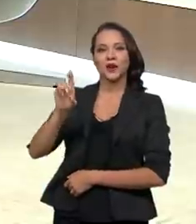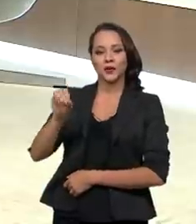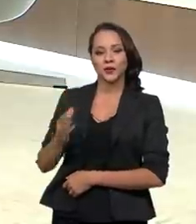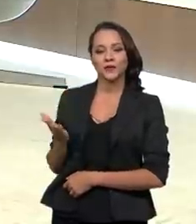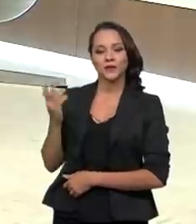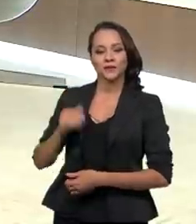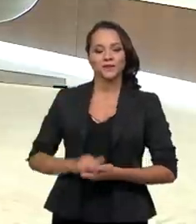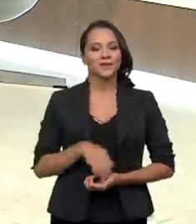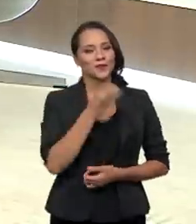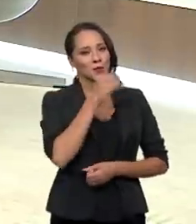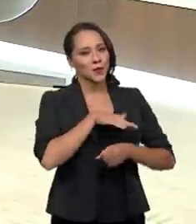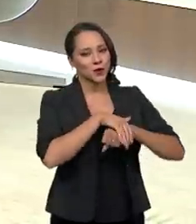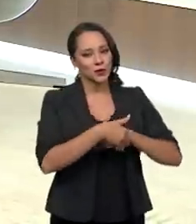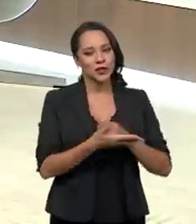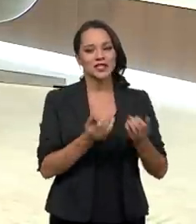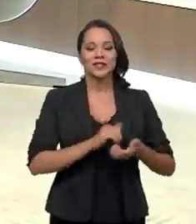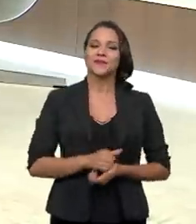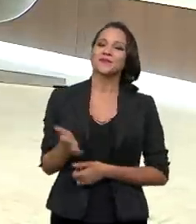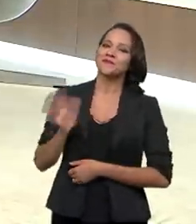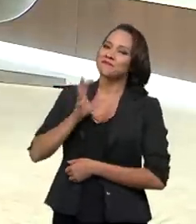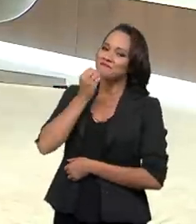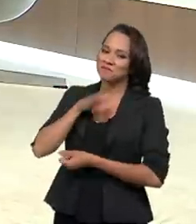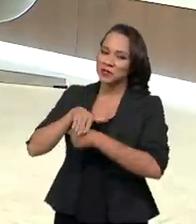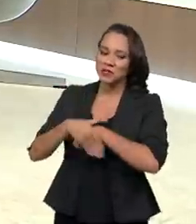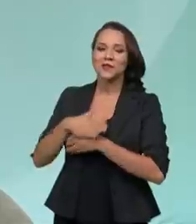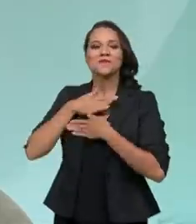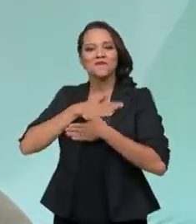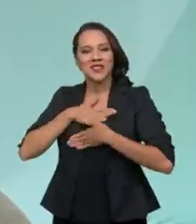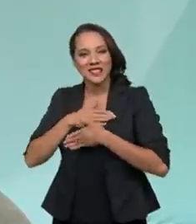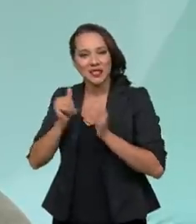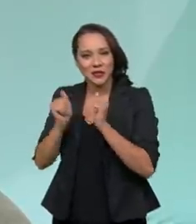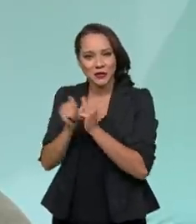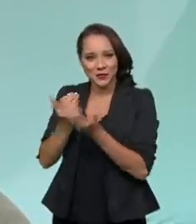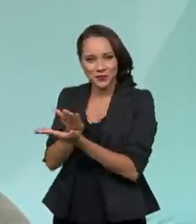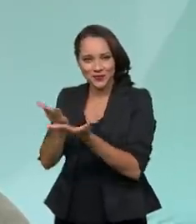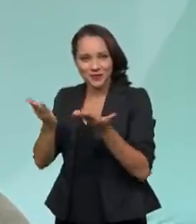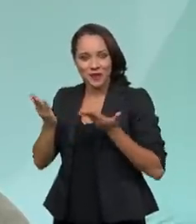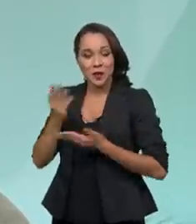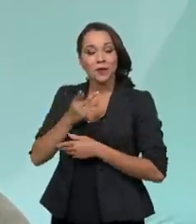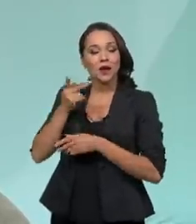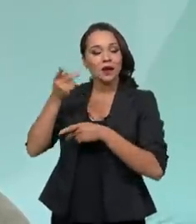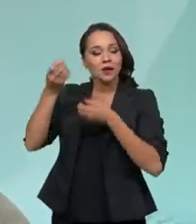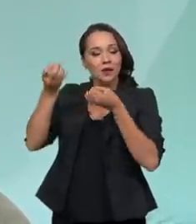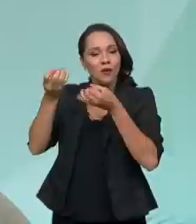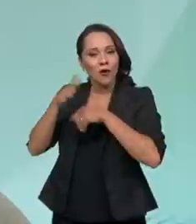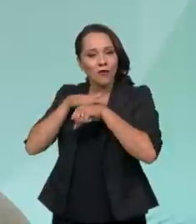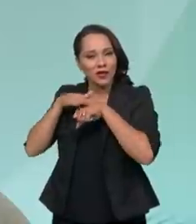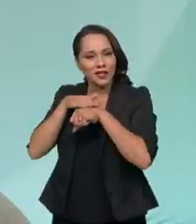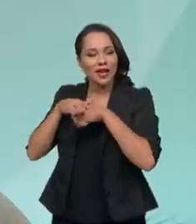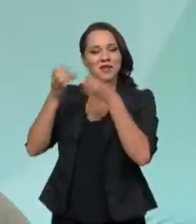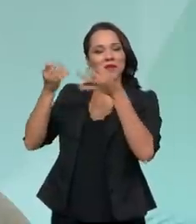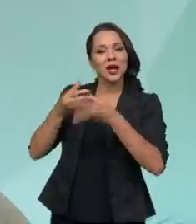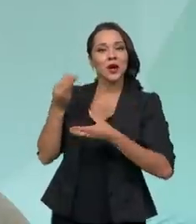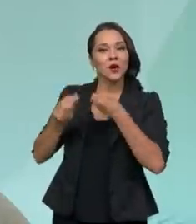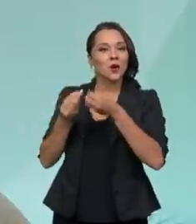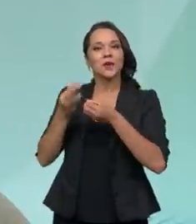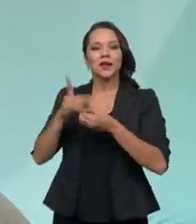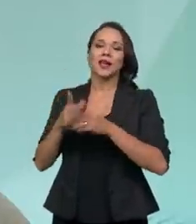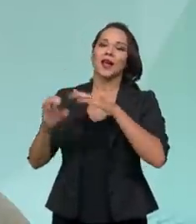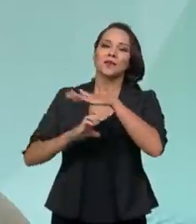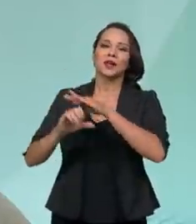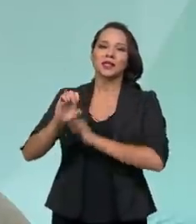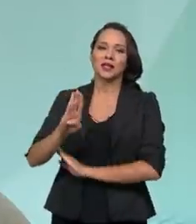Boa noite, presidente. Boa noite. É um prazer poder estar aqui para poder falar da rede EBSER,